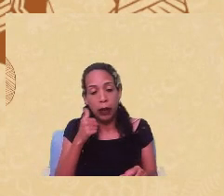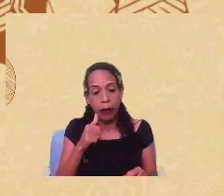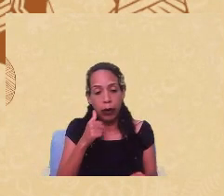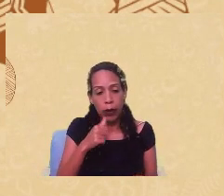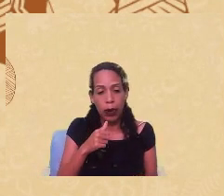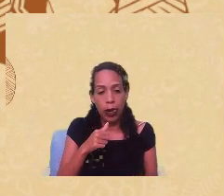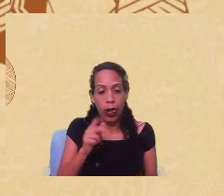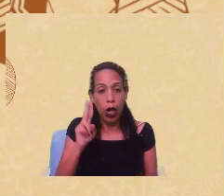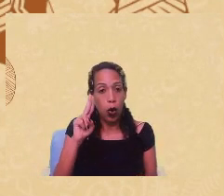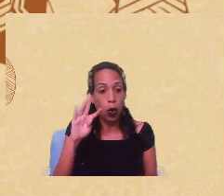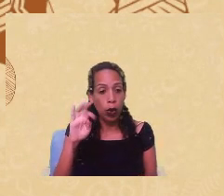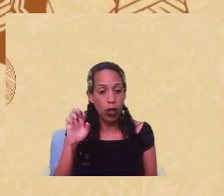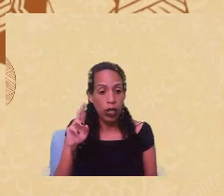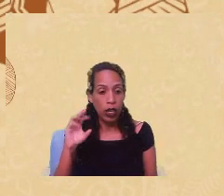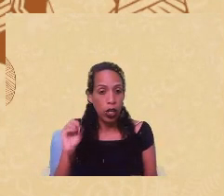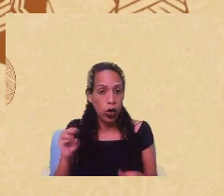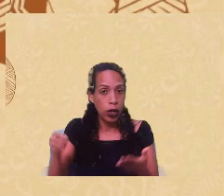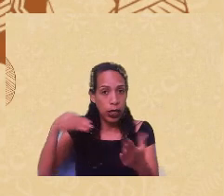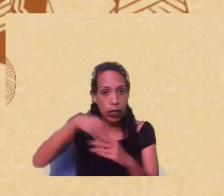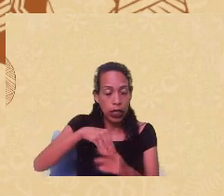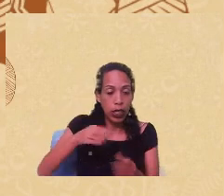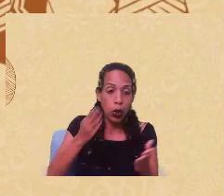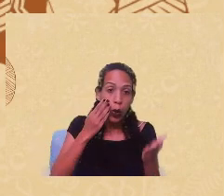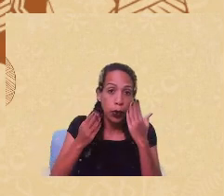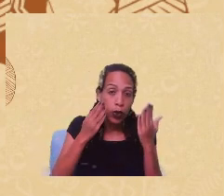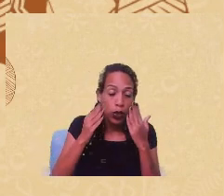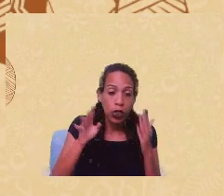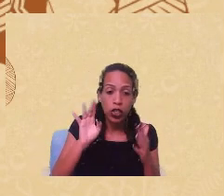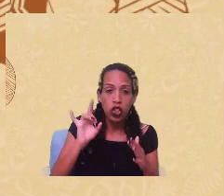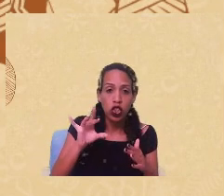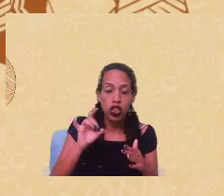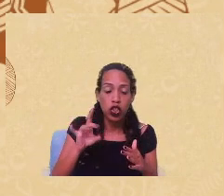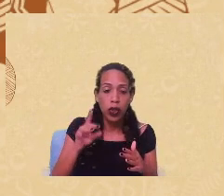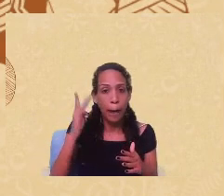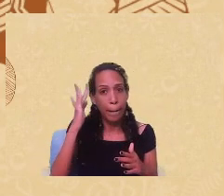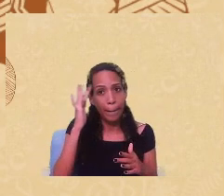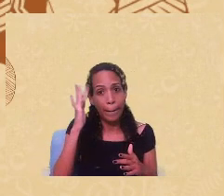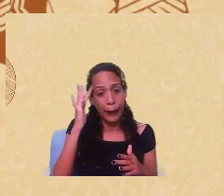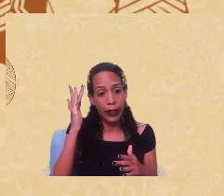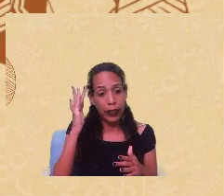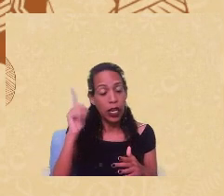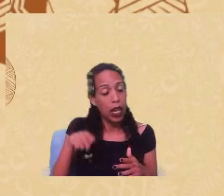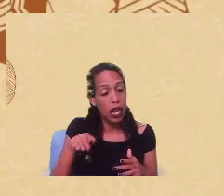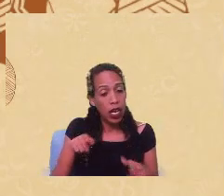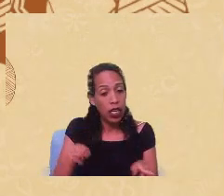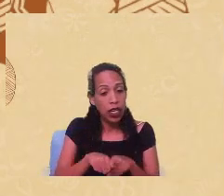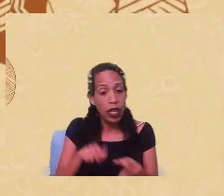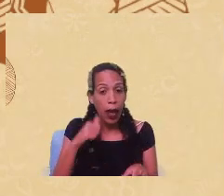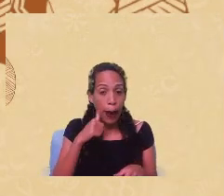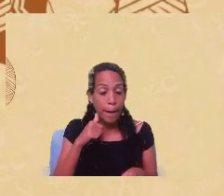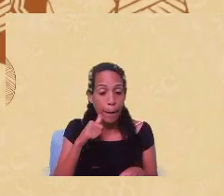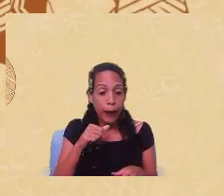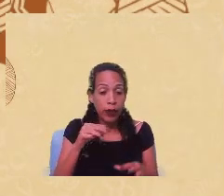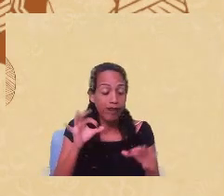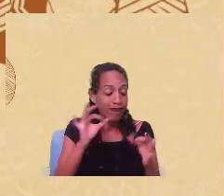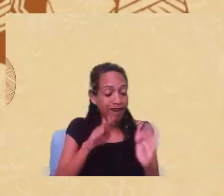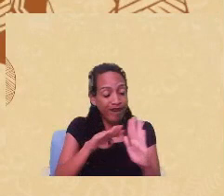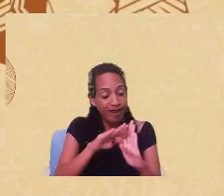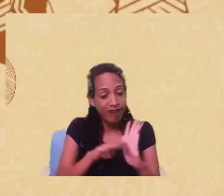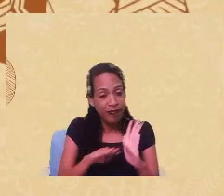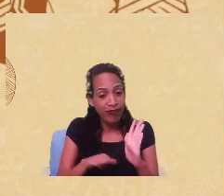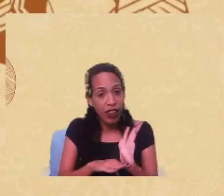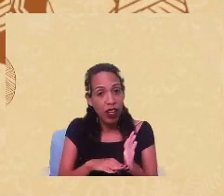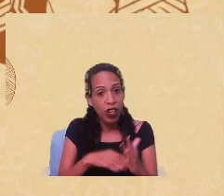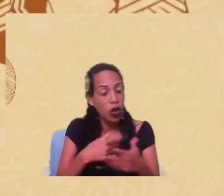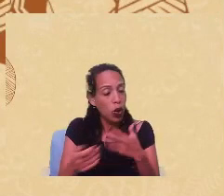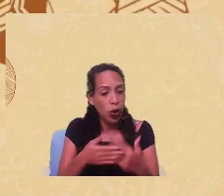O útero que coube na psicologia não é parte de um indivíduo falante, pensante. Ele é o fardo que as mulheres carregam para poder, em algum momento da